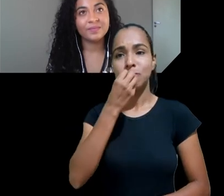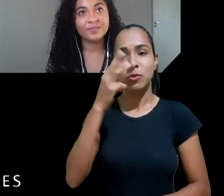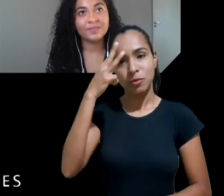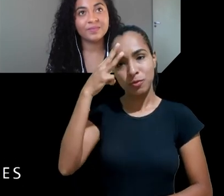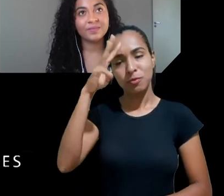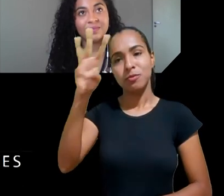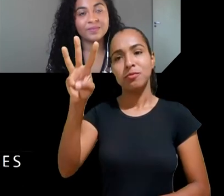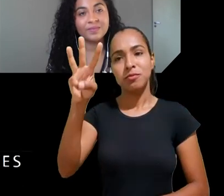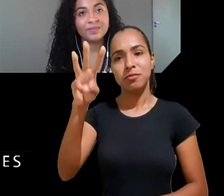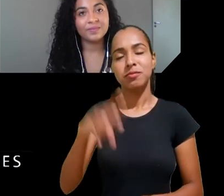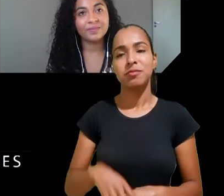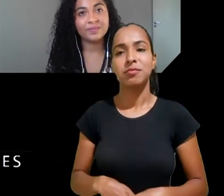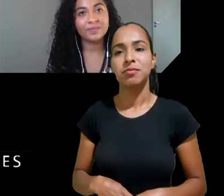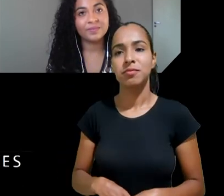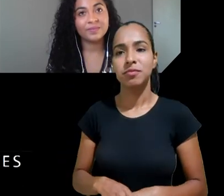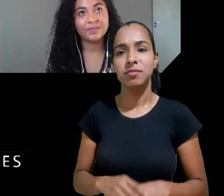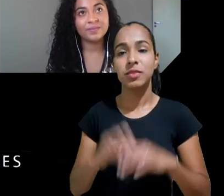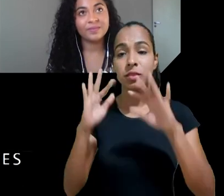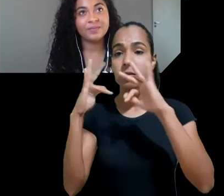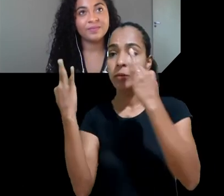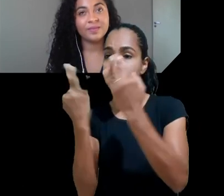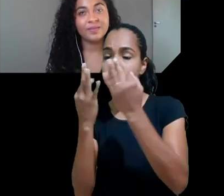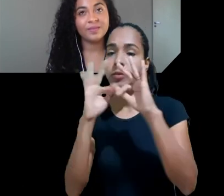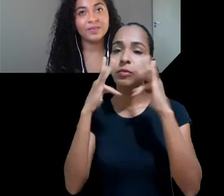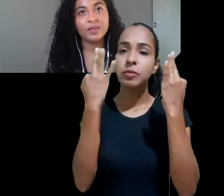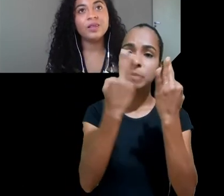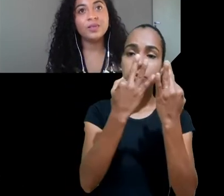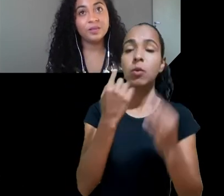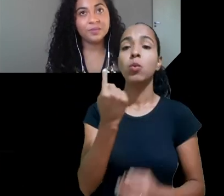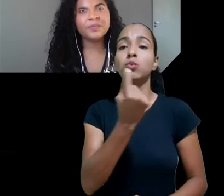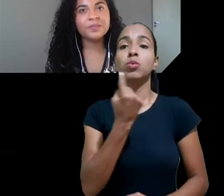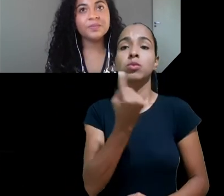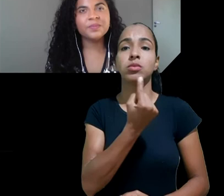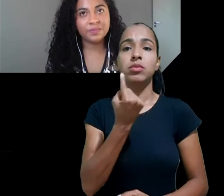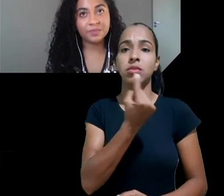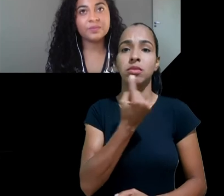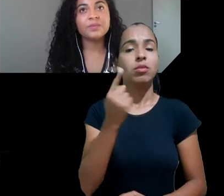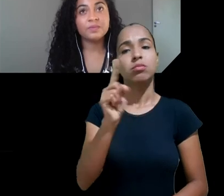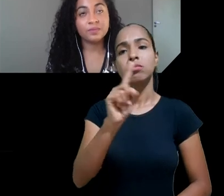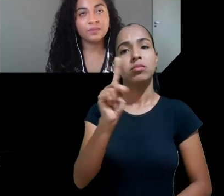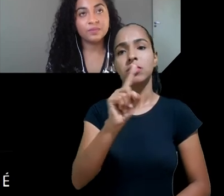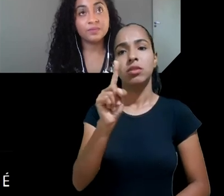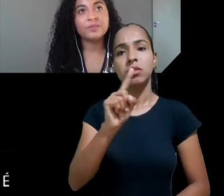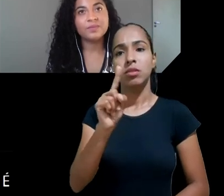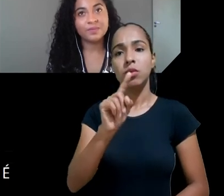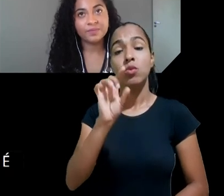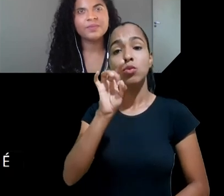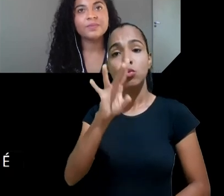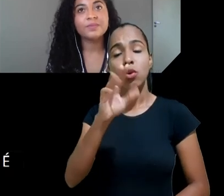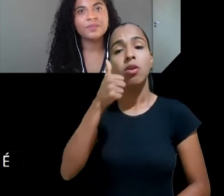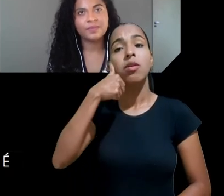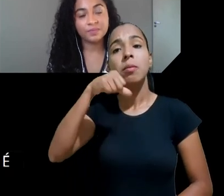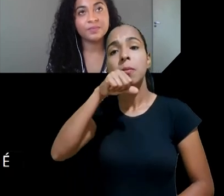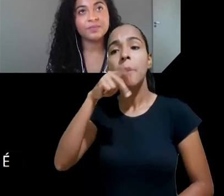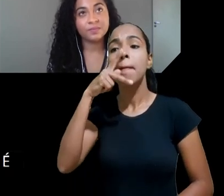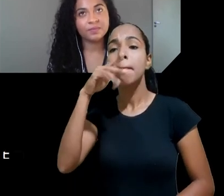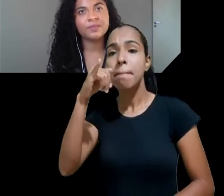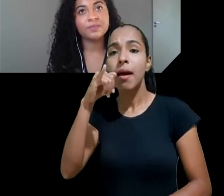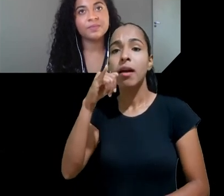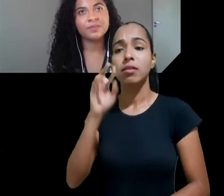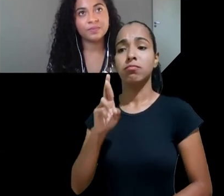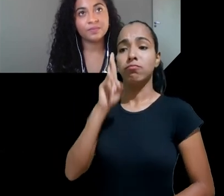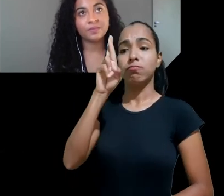famílias que vocês não estão sozinhas não é só responsabilidade das mães pais e cuidadores proteger as crianças da exploração comercial